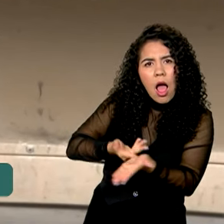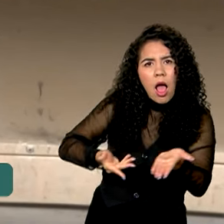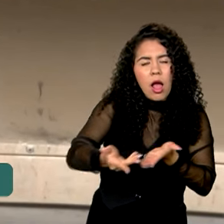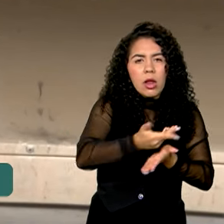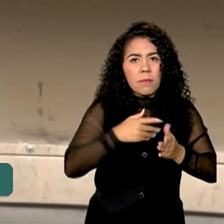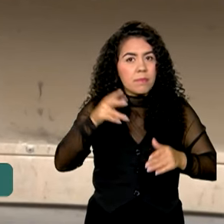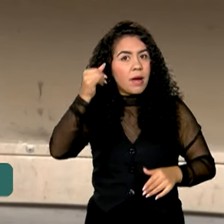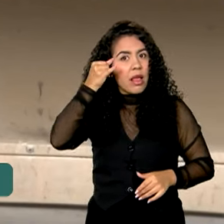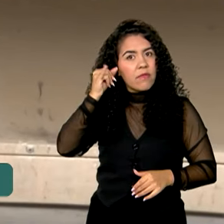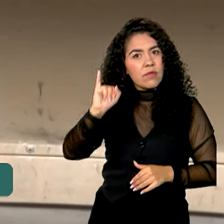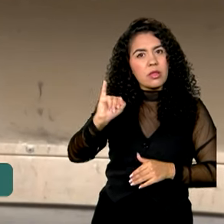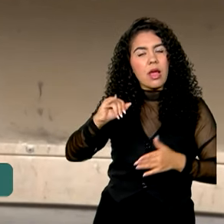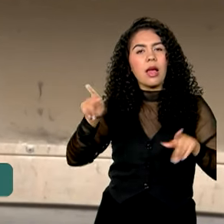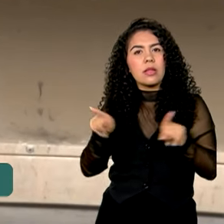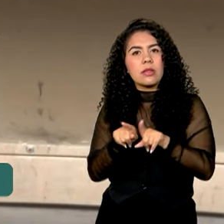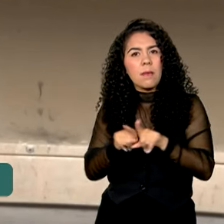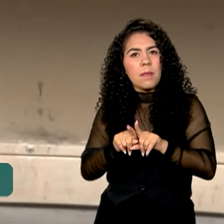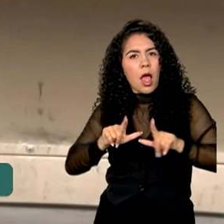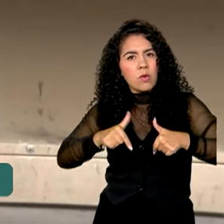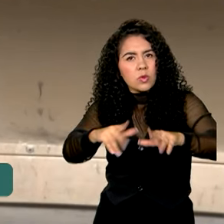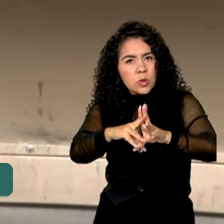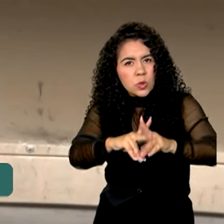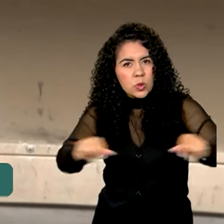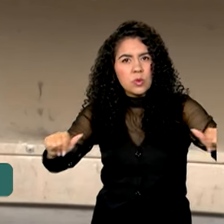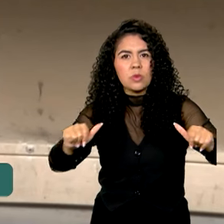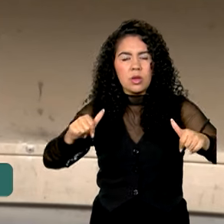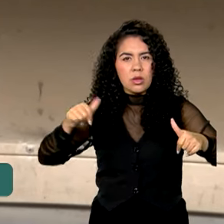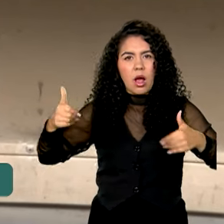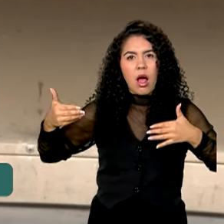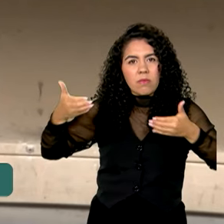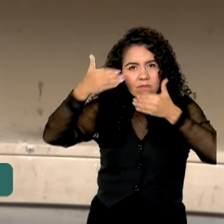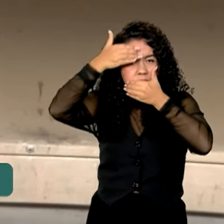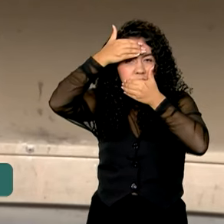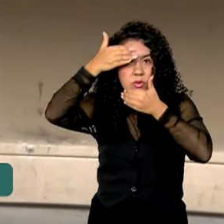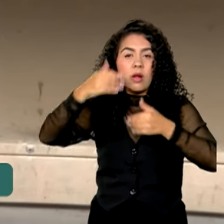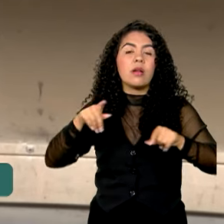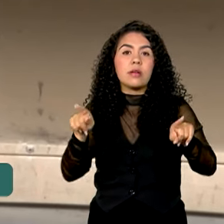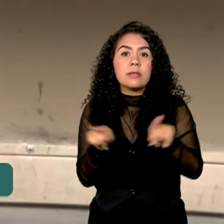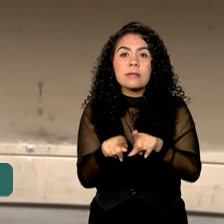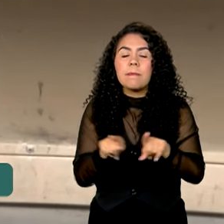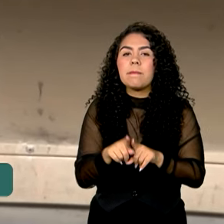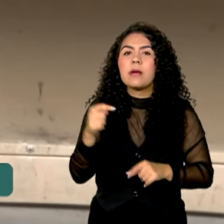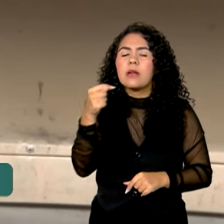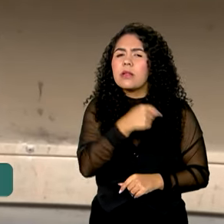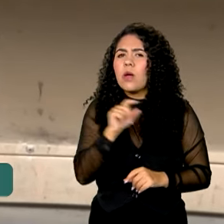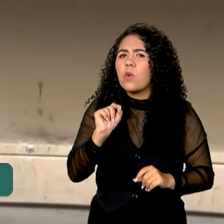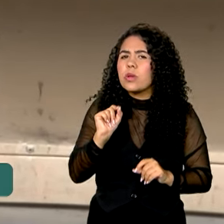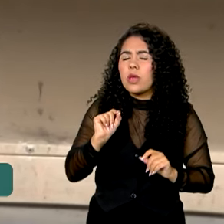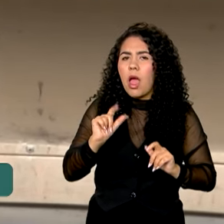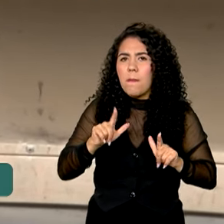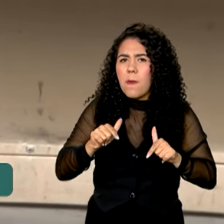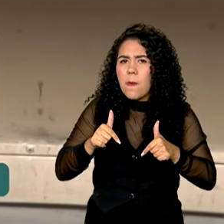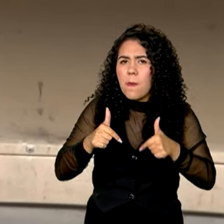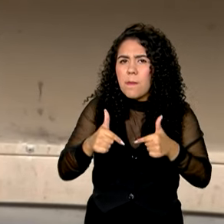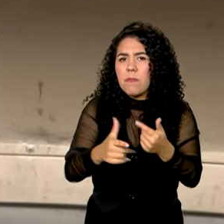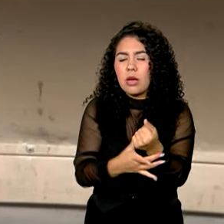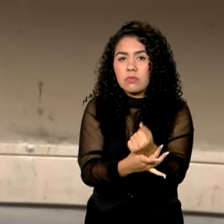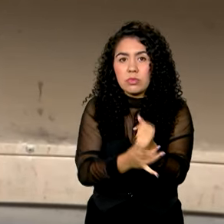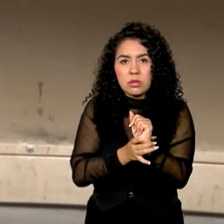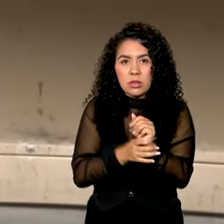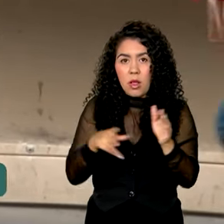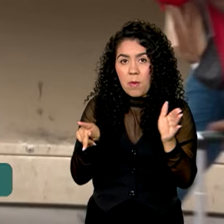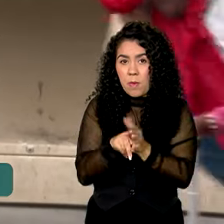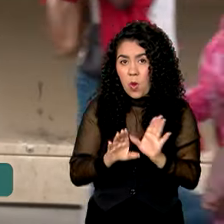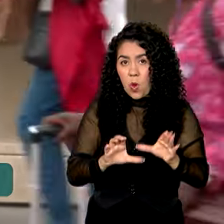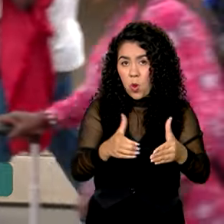combate ao terrorismo. 14 deles participam diretamente das atividades de segurança da Delegação Olímpica Brasileira.